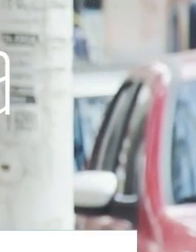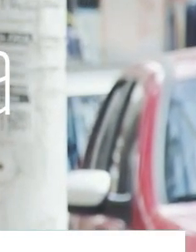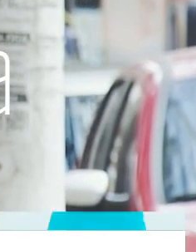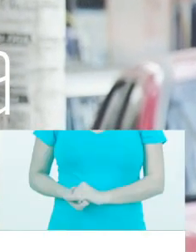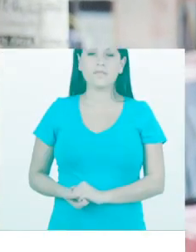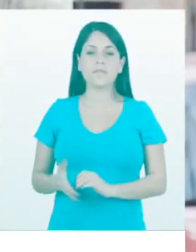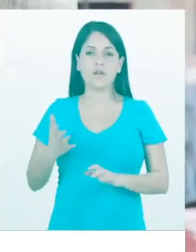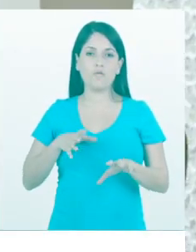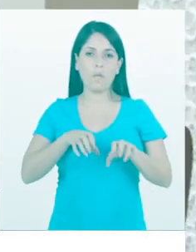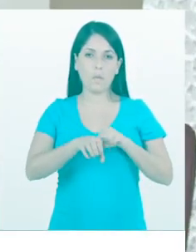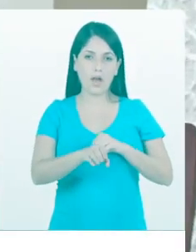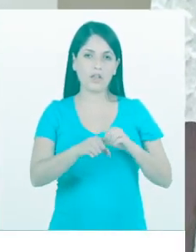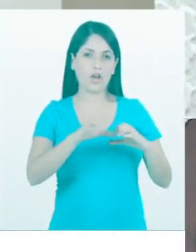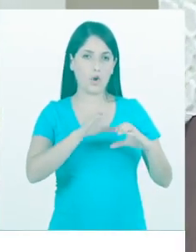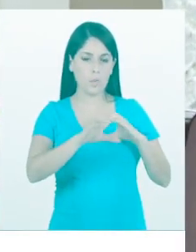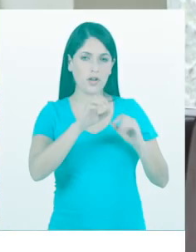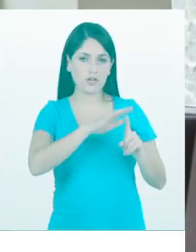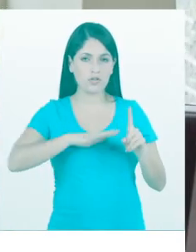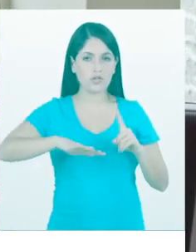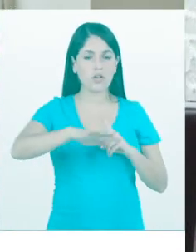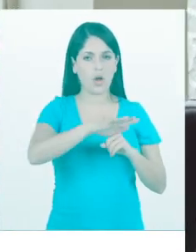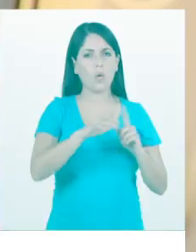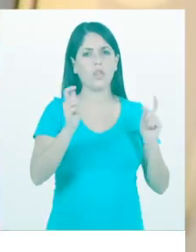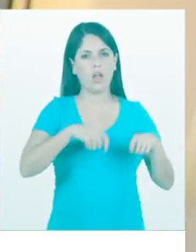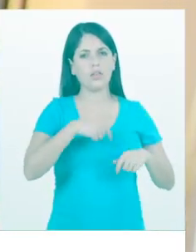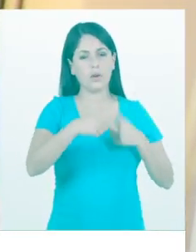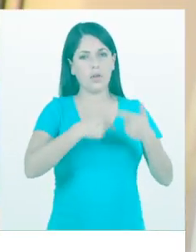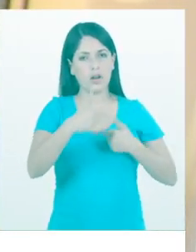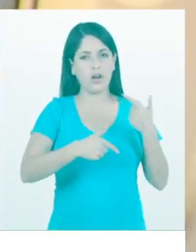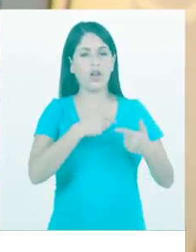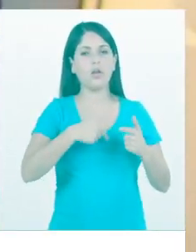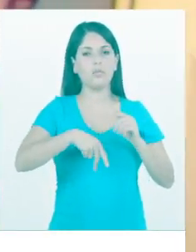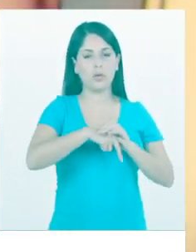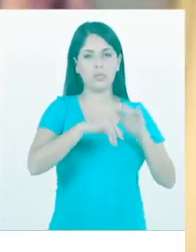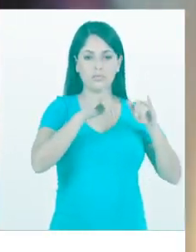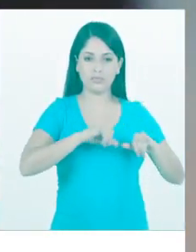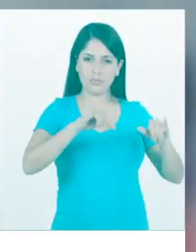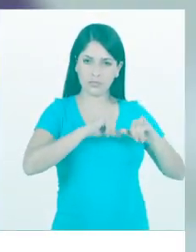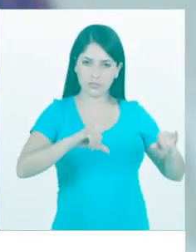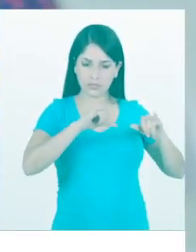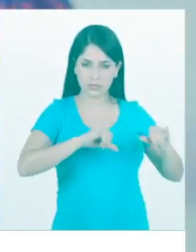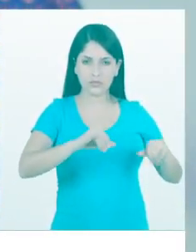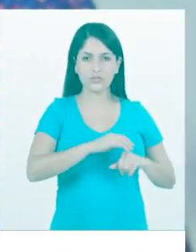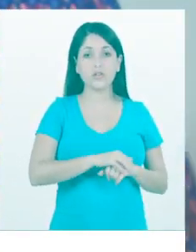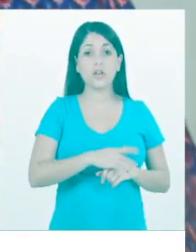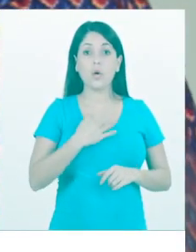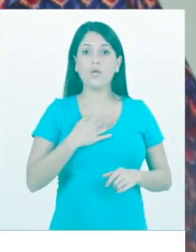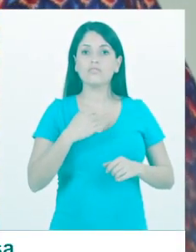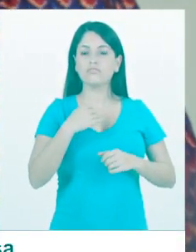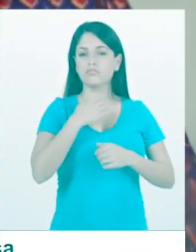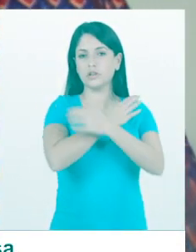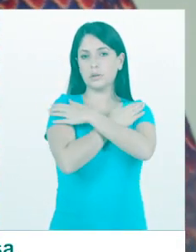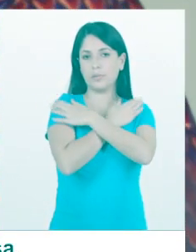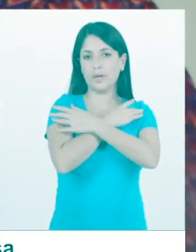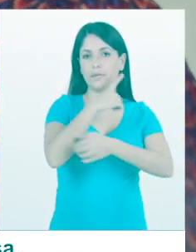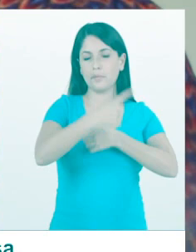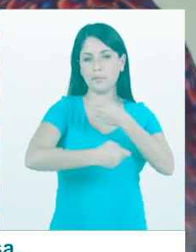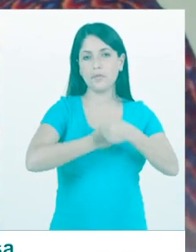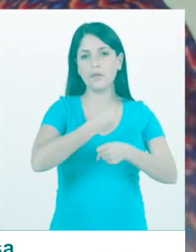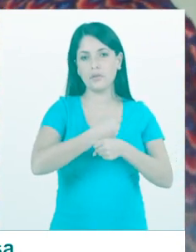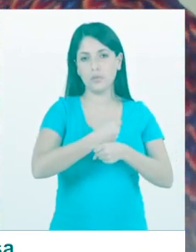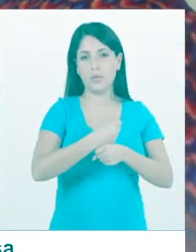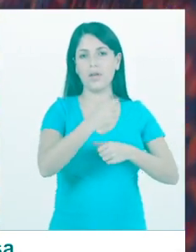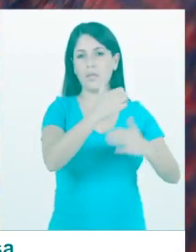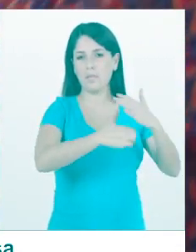Eu sou formada em comunicação social com habilidade em publicidade e propaganda. Estou desempregada há um ano. Fui demitida